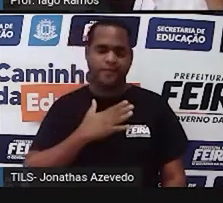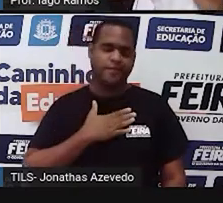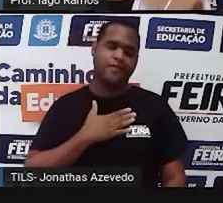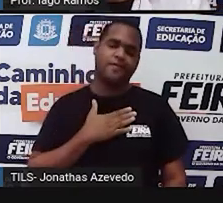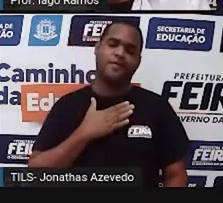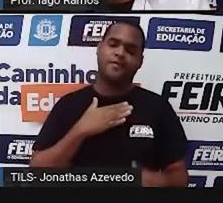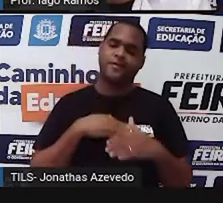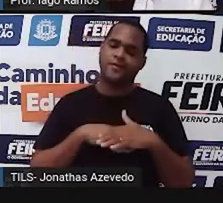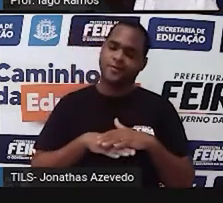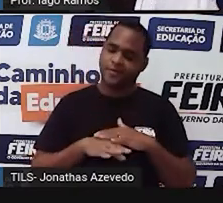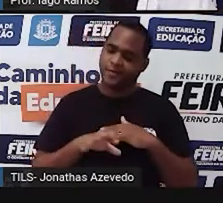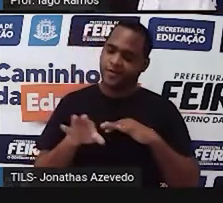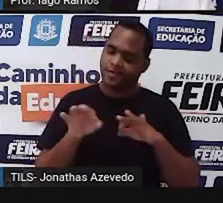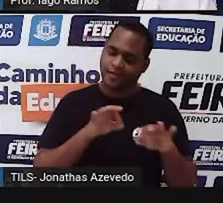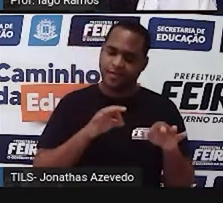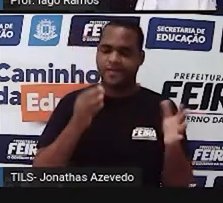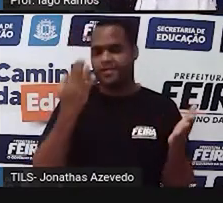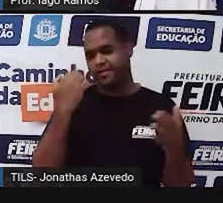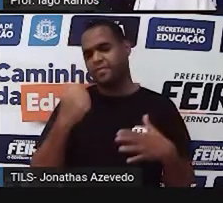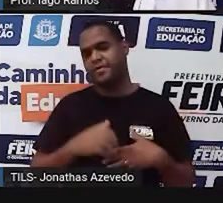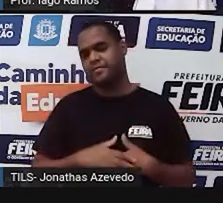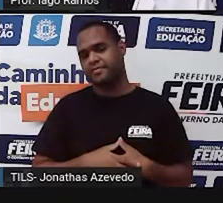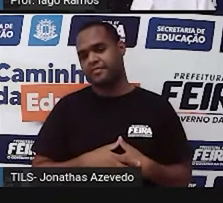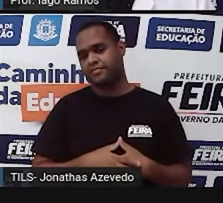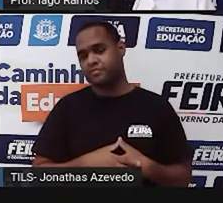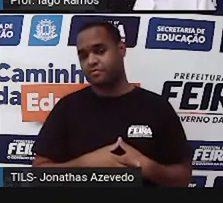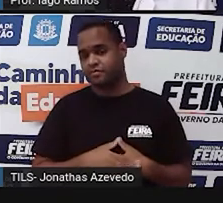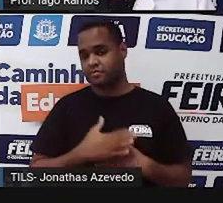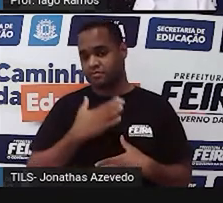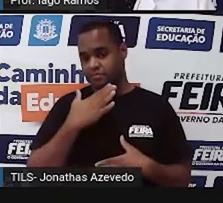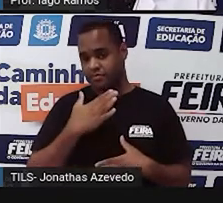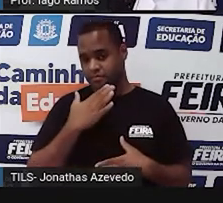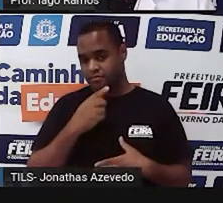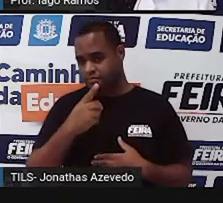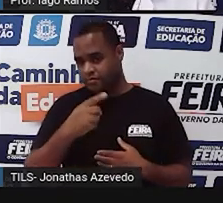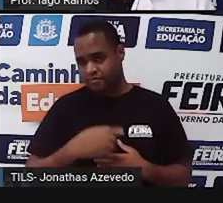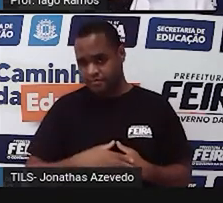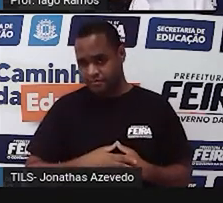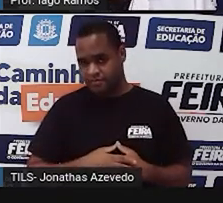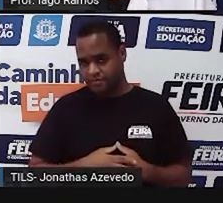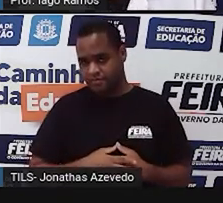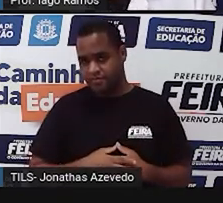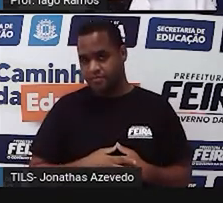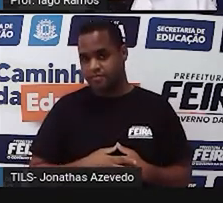como é que funciona. E aí, essa tal dessa balança analítica.